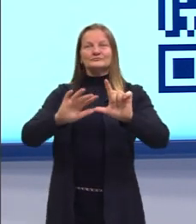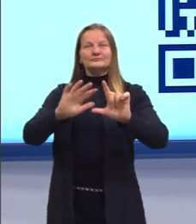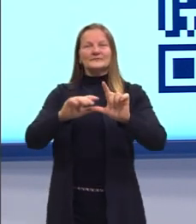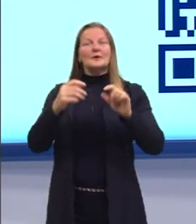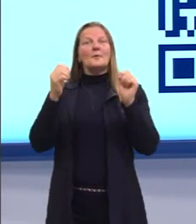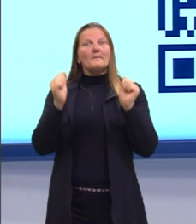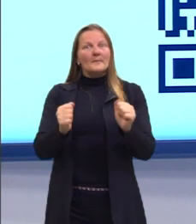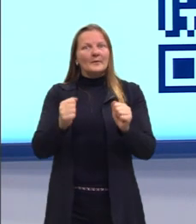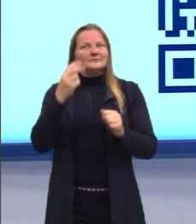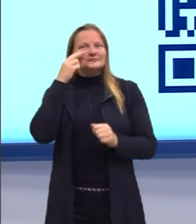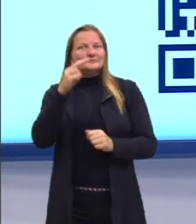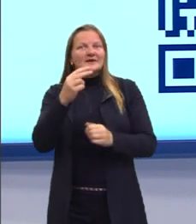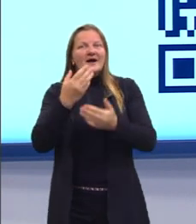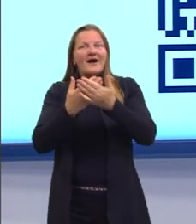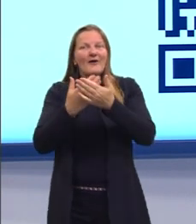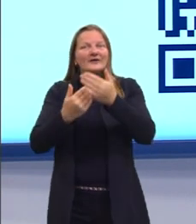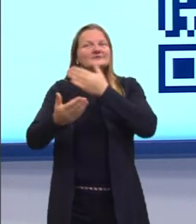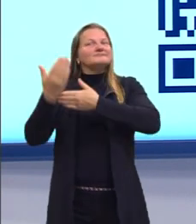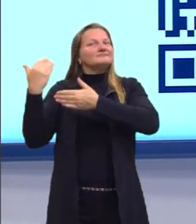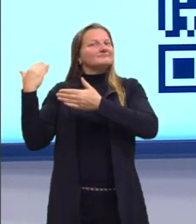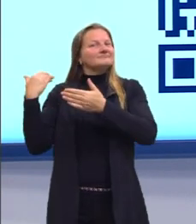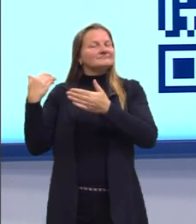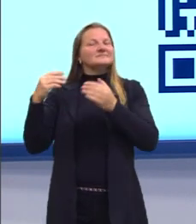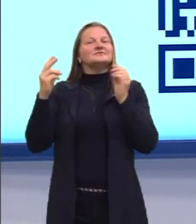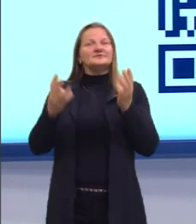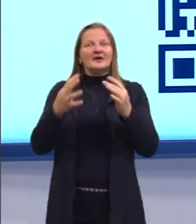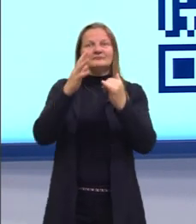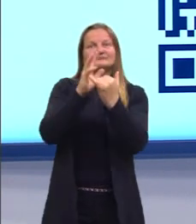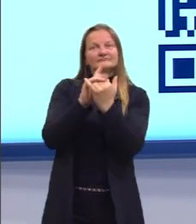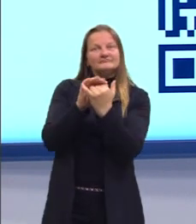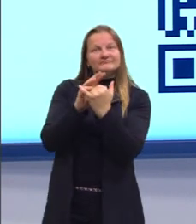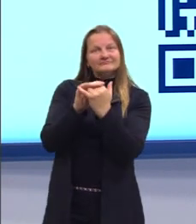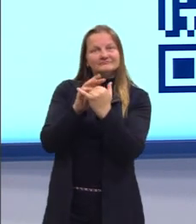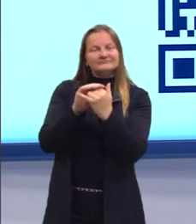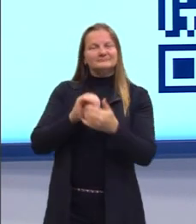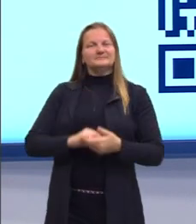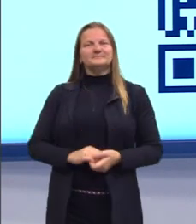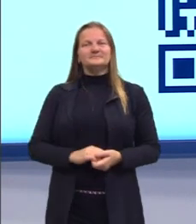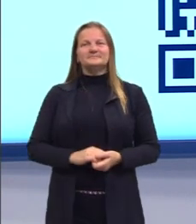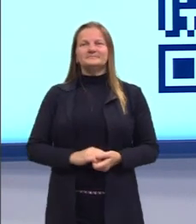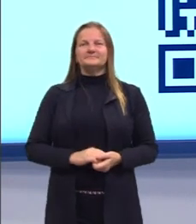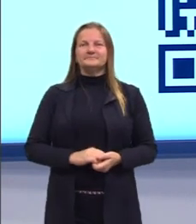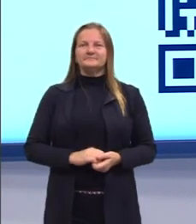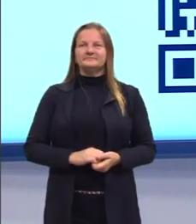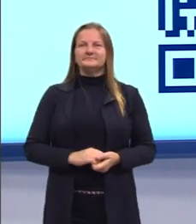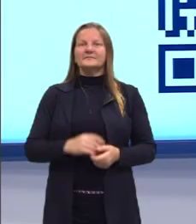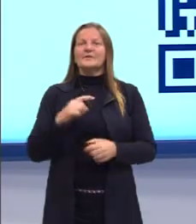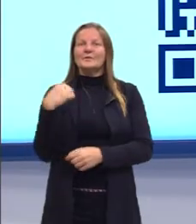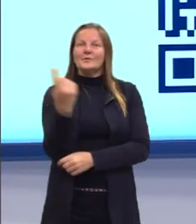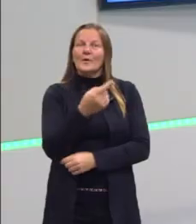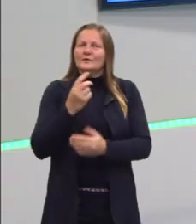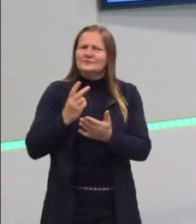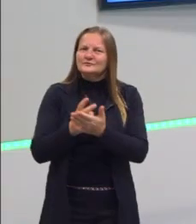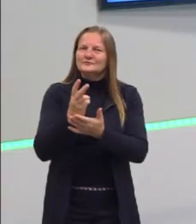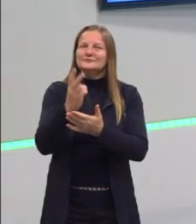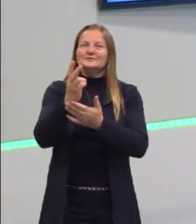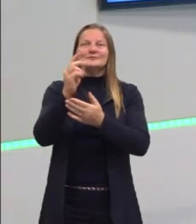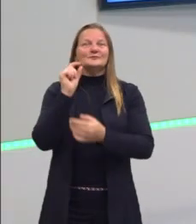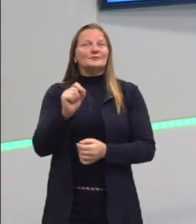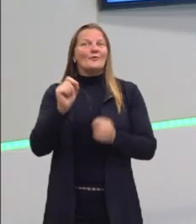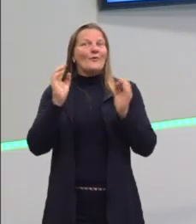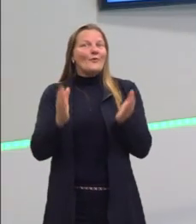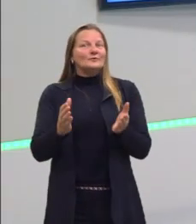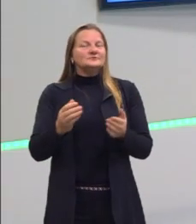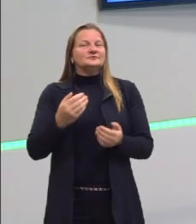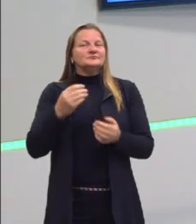assistir as aulas que já foram transmitidas e já estão lá no YouTube. Nós vamos dar continuidade hoje